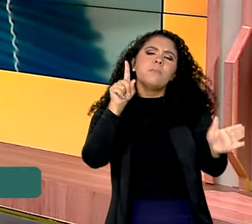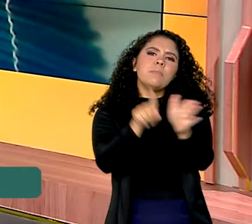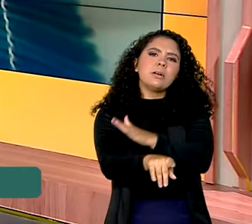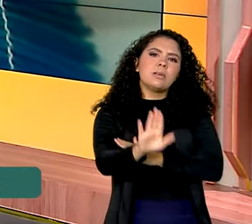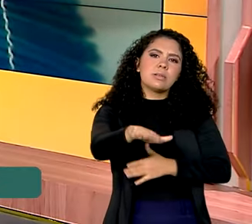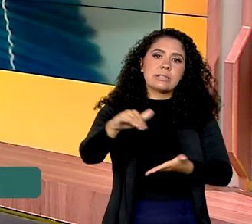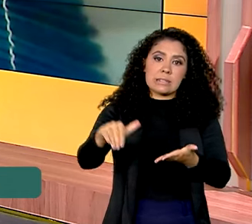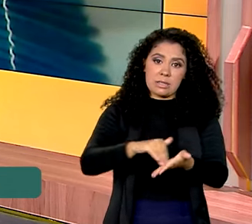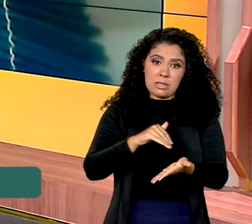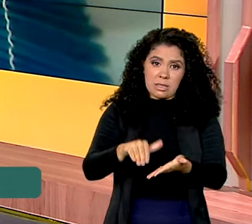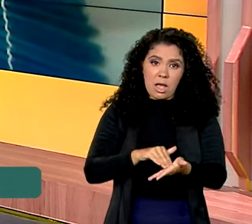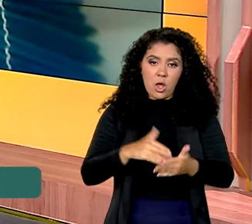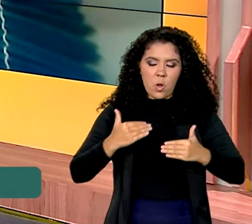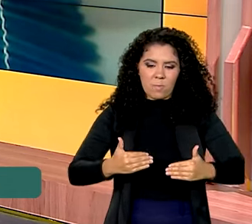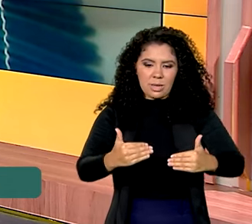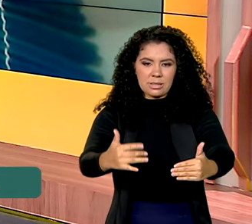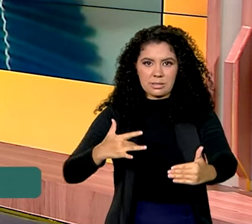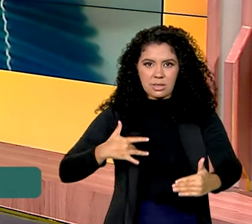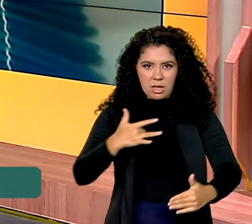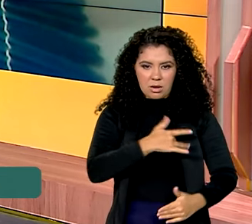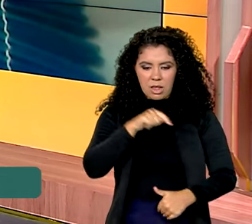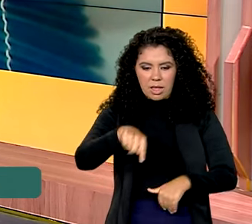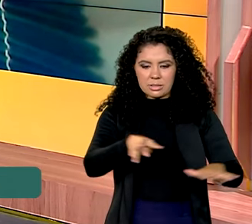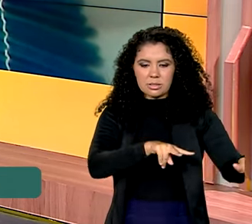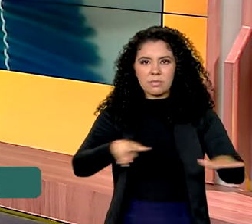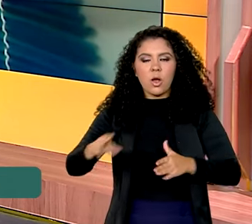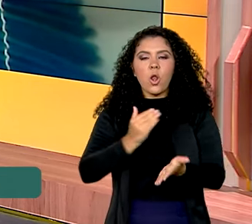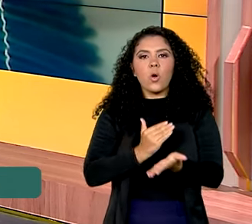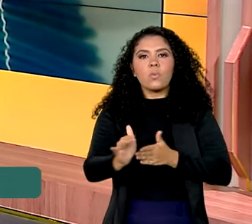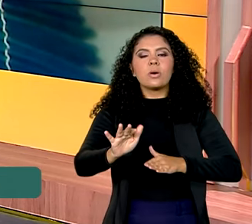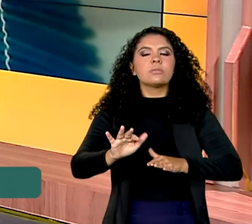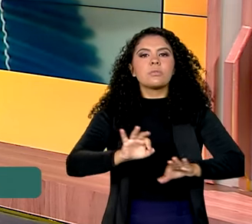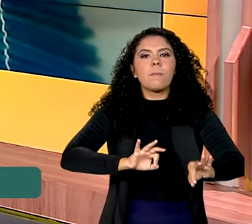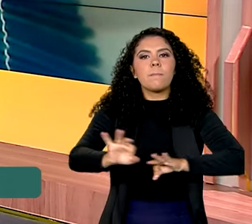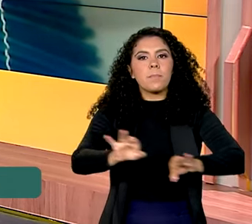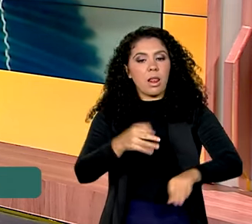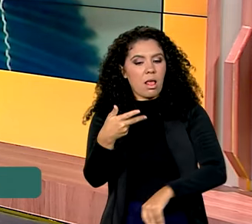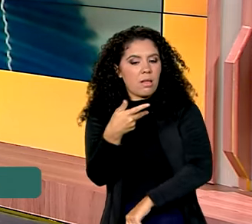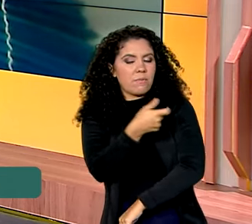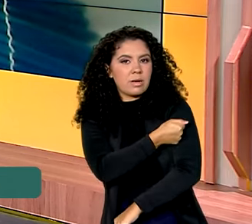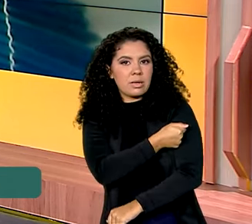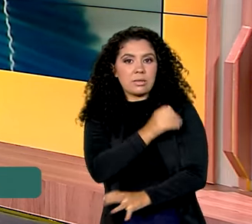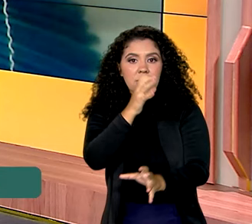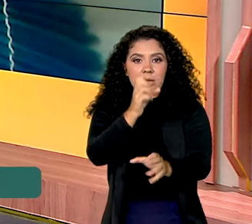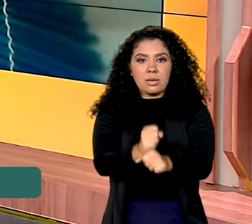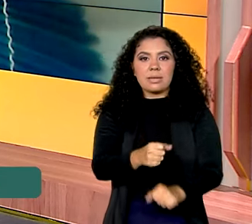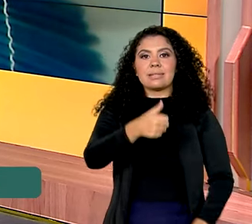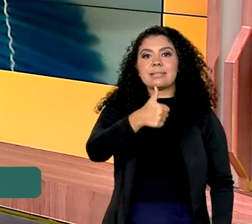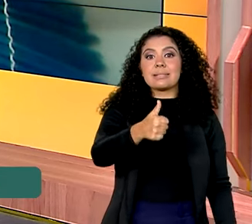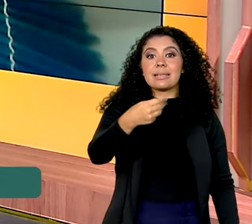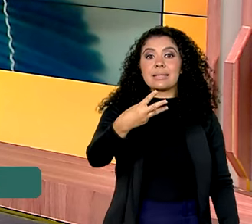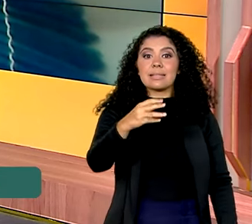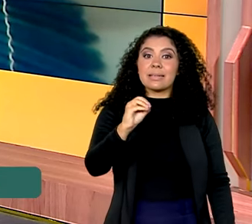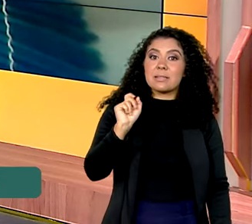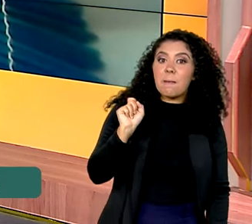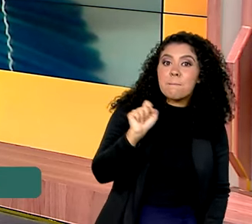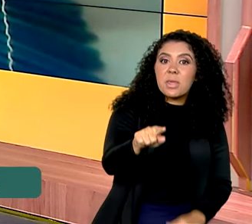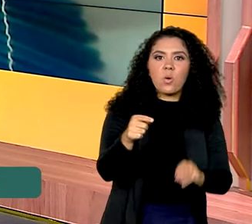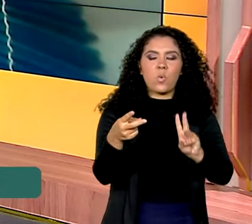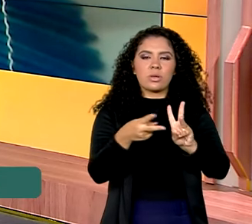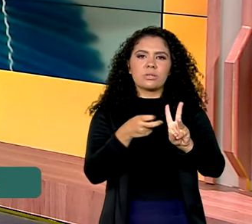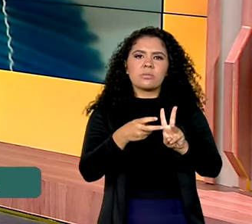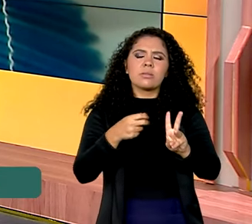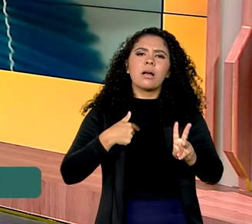Ministério da Saúde, ele começou essa semana um plano de vacinação de 130 mil indígenas. Eu gostaria de